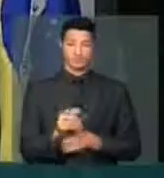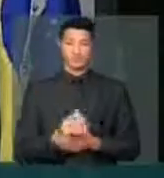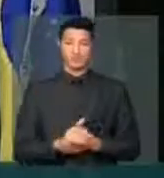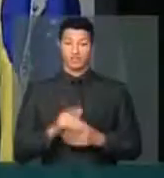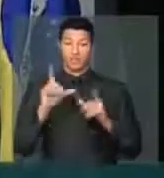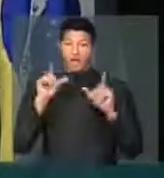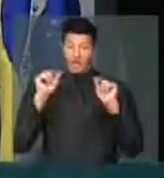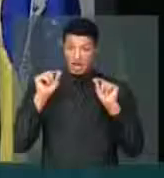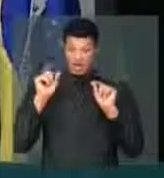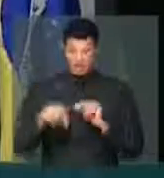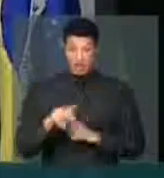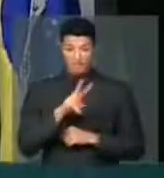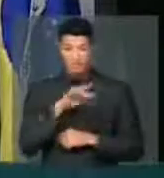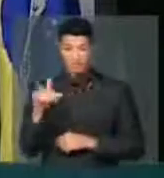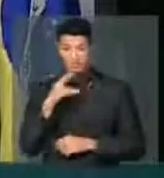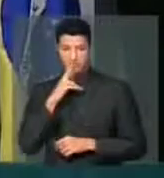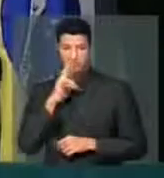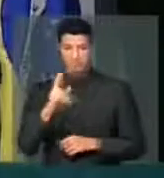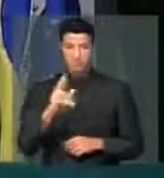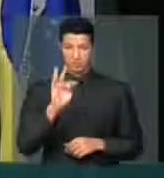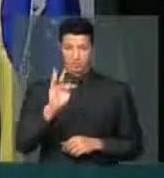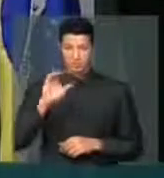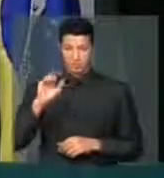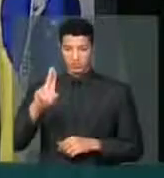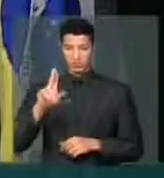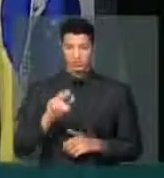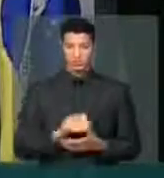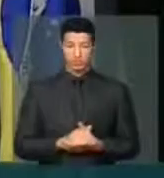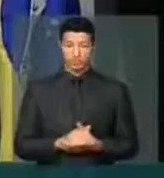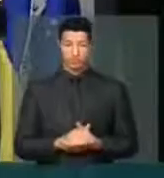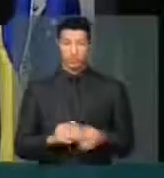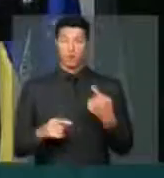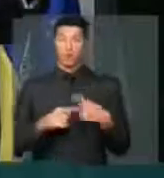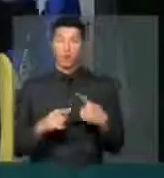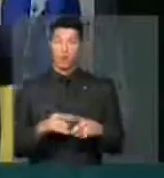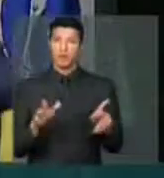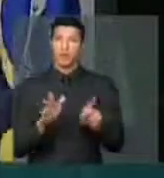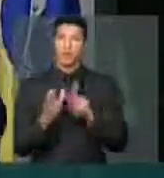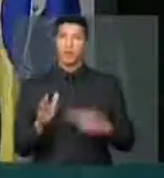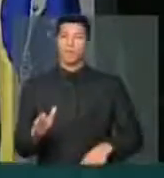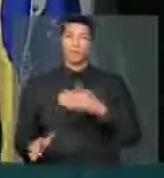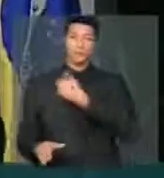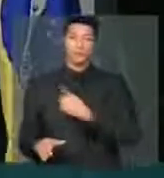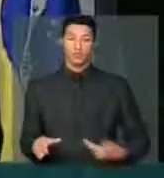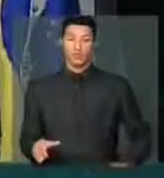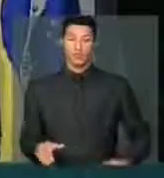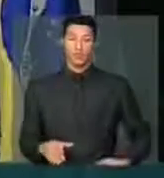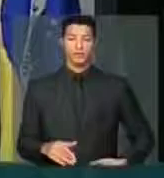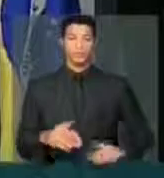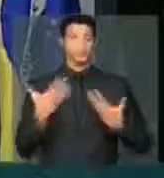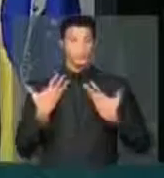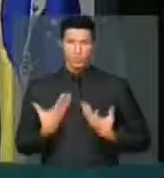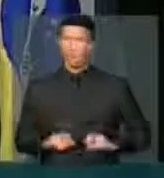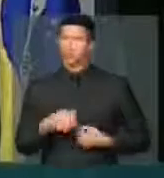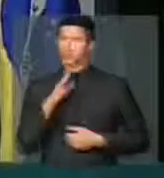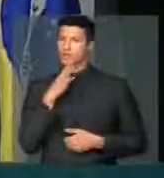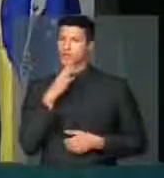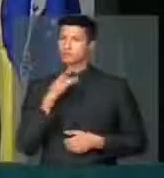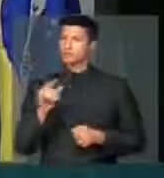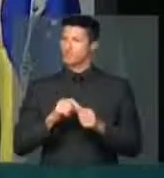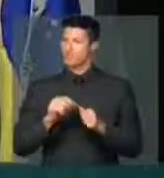Essa vai ser a resposta do TCU. Porque o próprio governo reconhece que